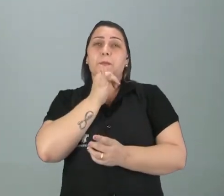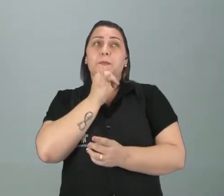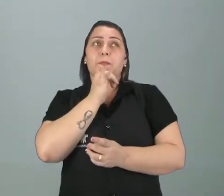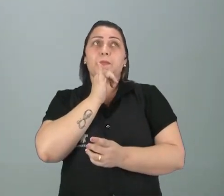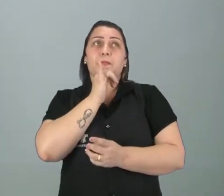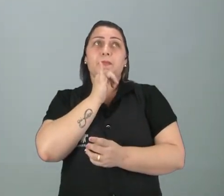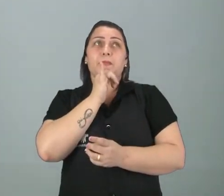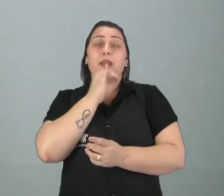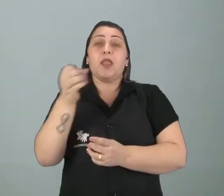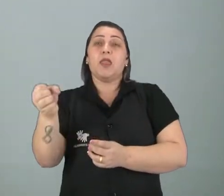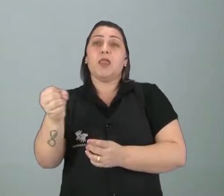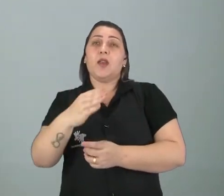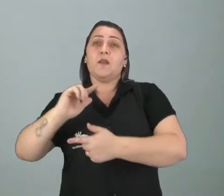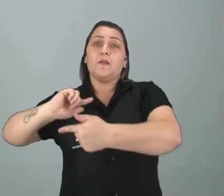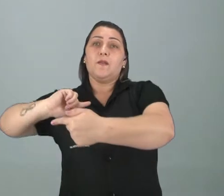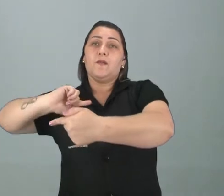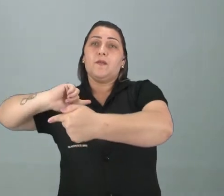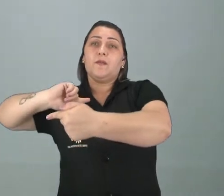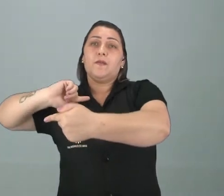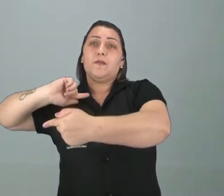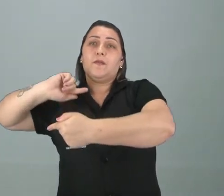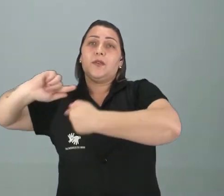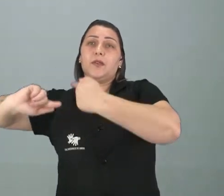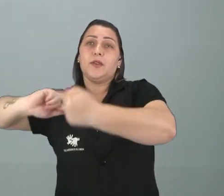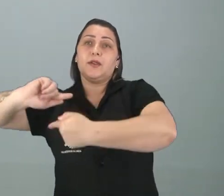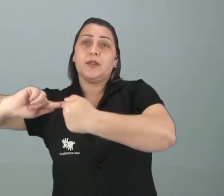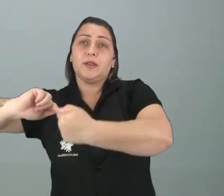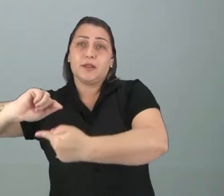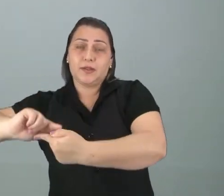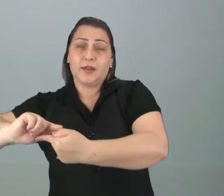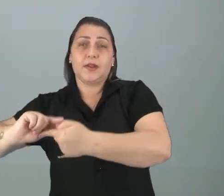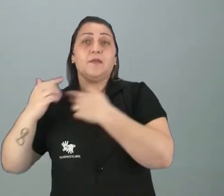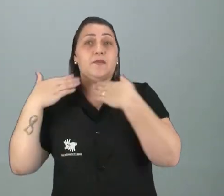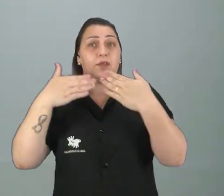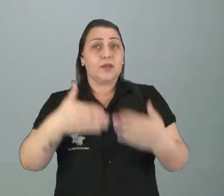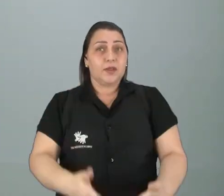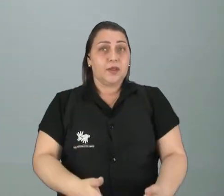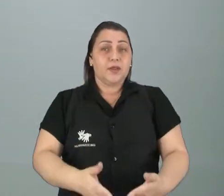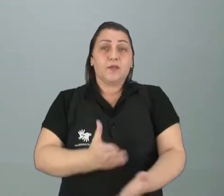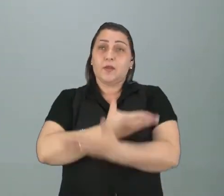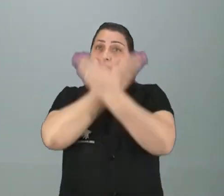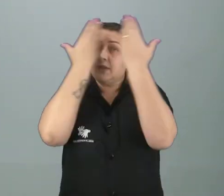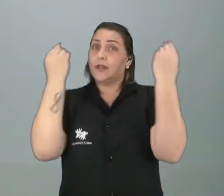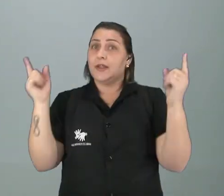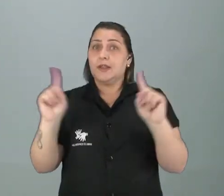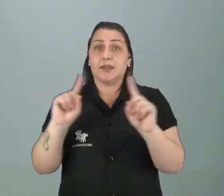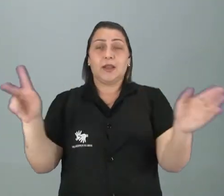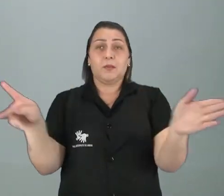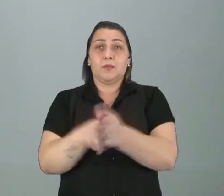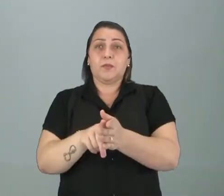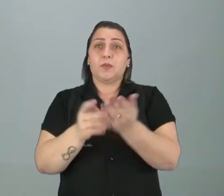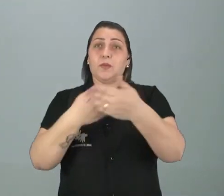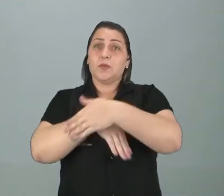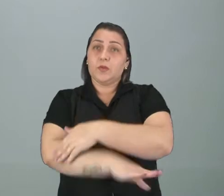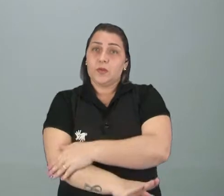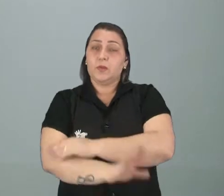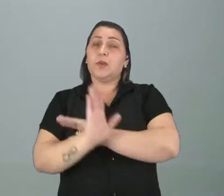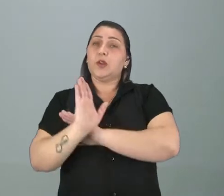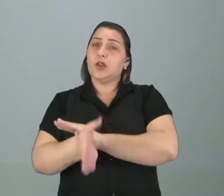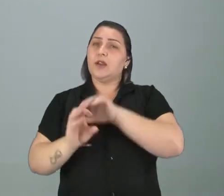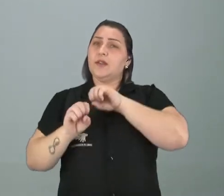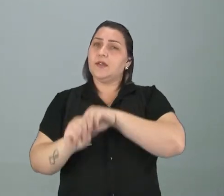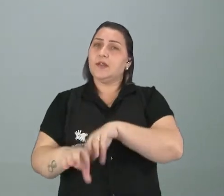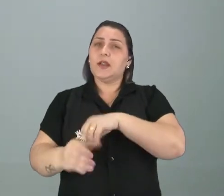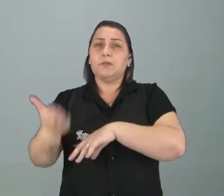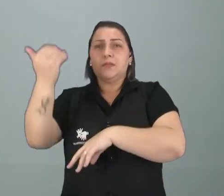as novas gerações, né, os novos indígenas que vão chegando, eles não vão esquecendo aquele que foi passado.